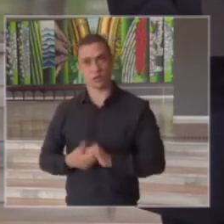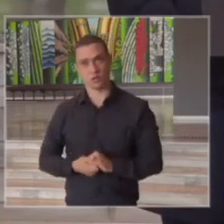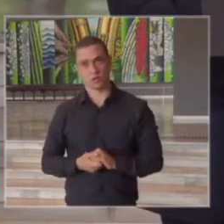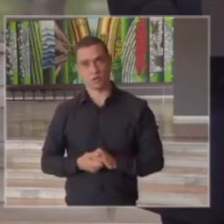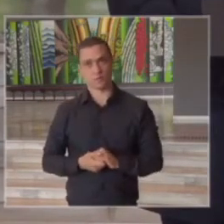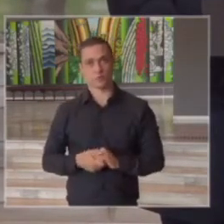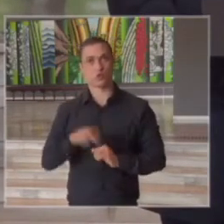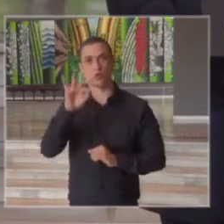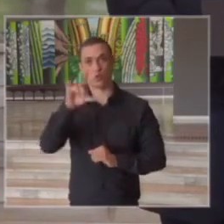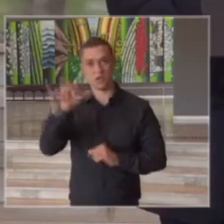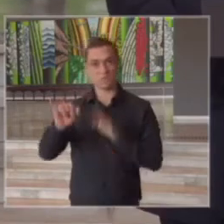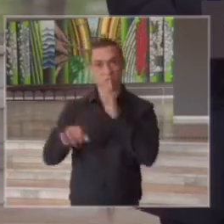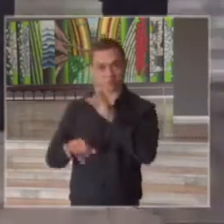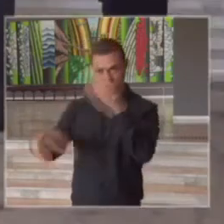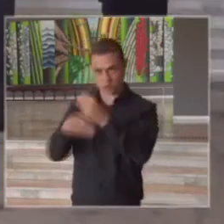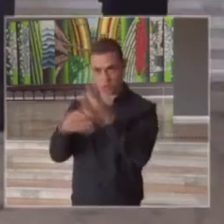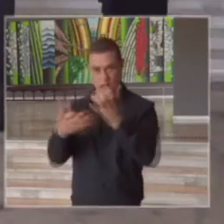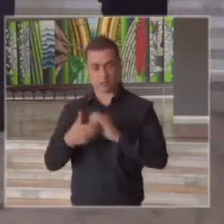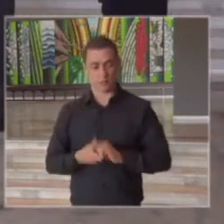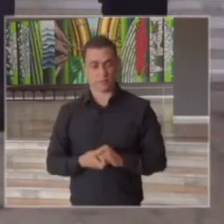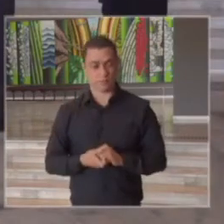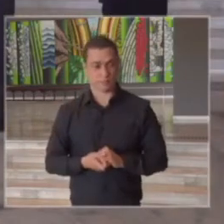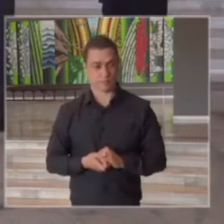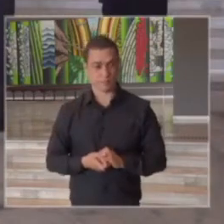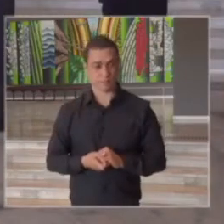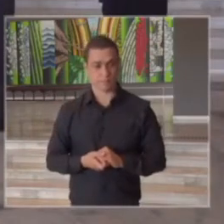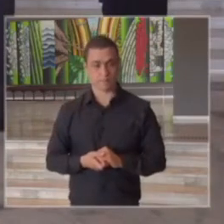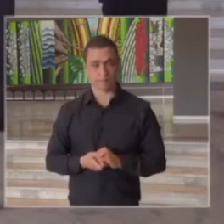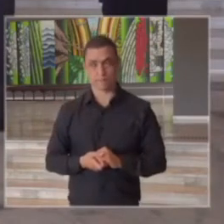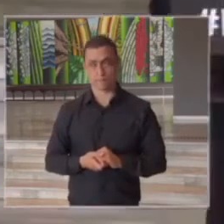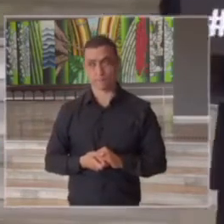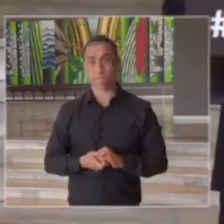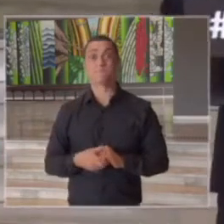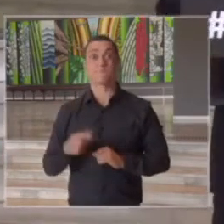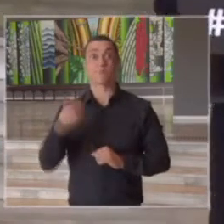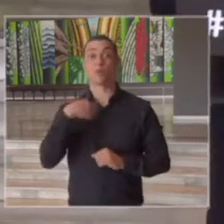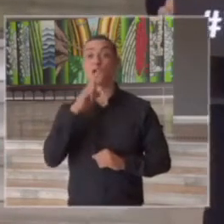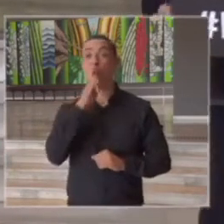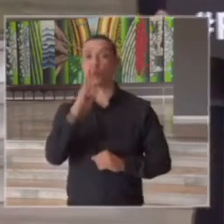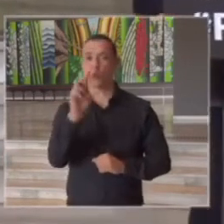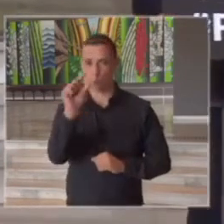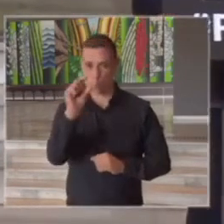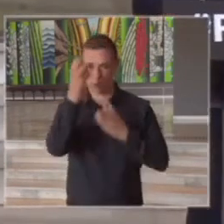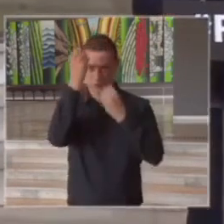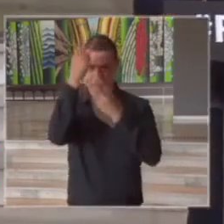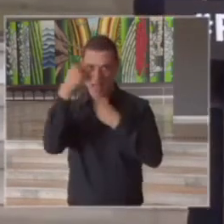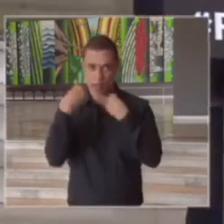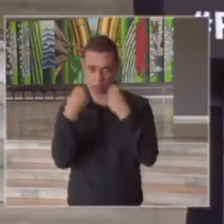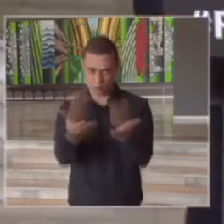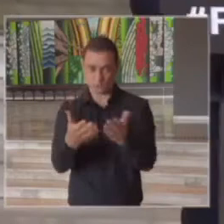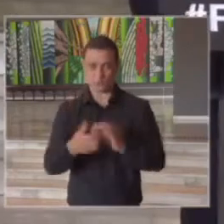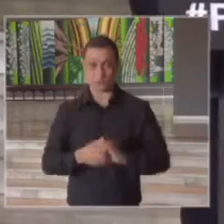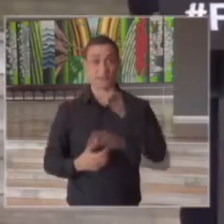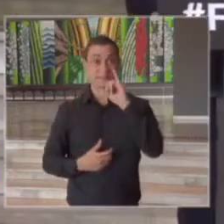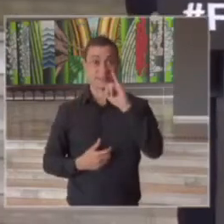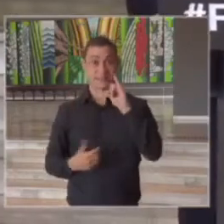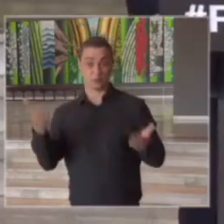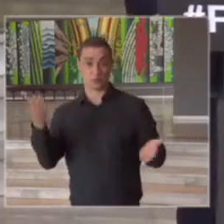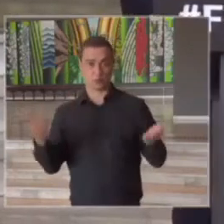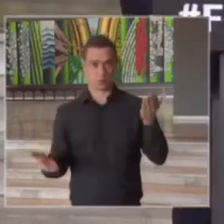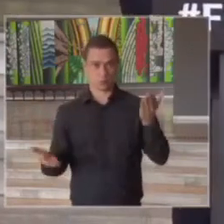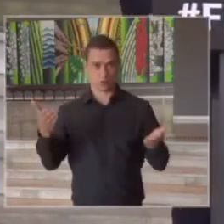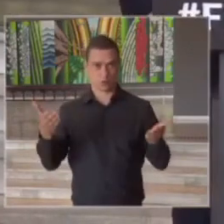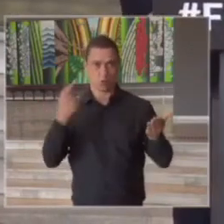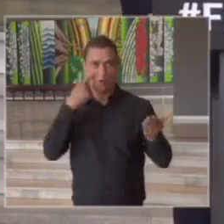jornalista William Cury por favor eu vou responder com um pouco de dados se a gente comparar a